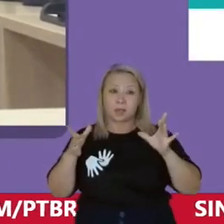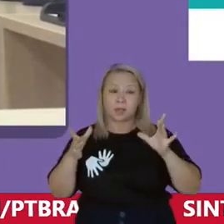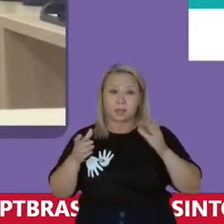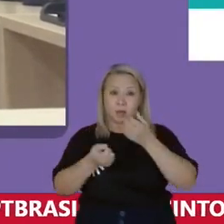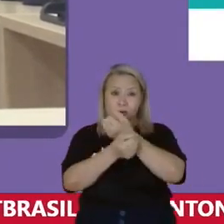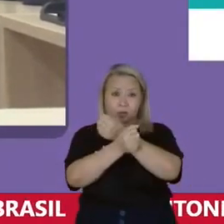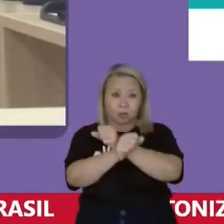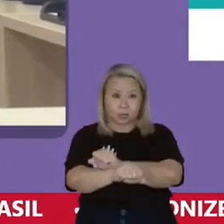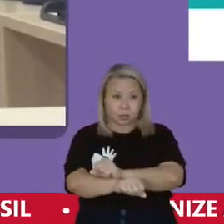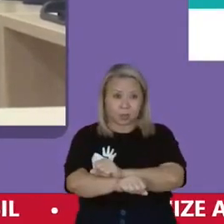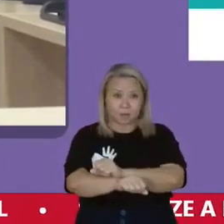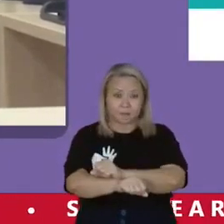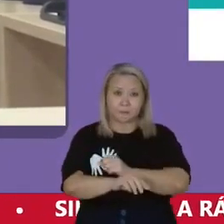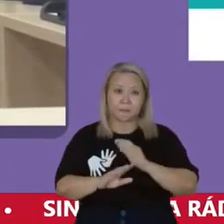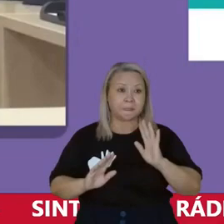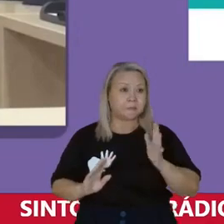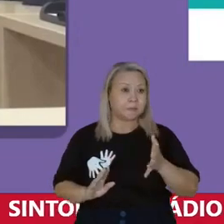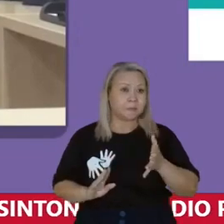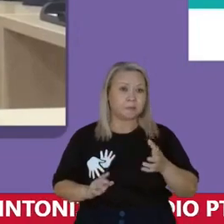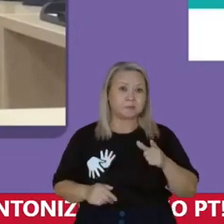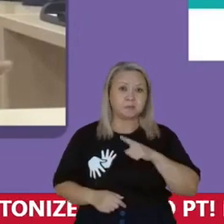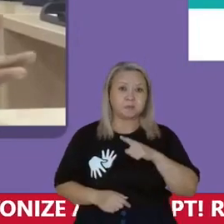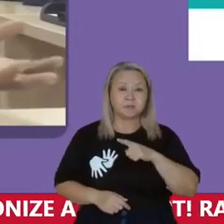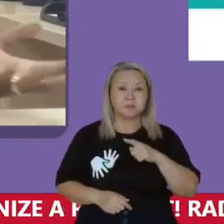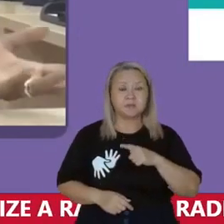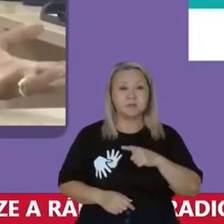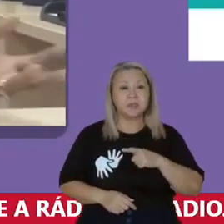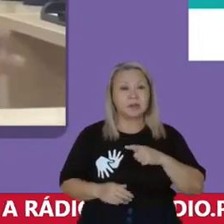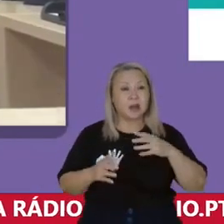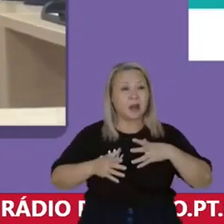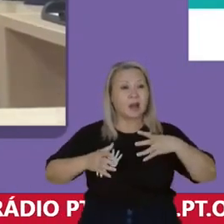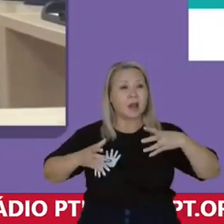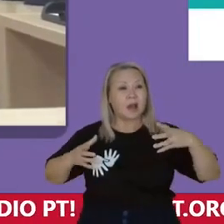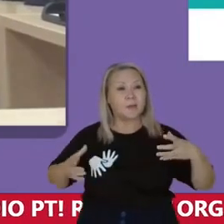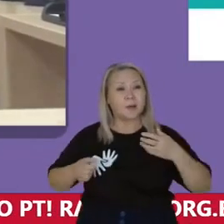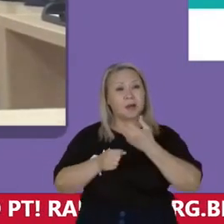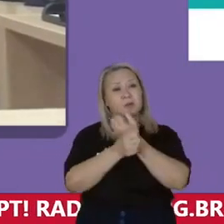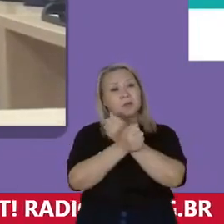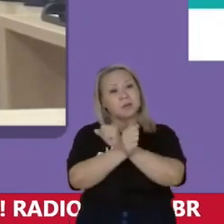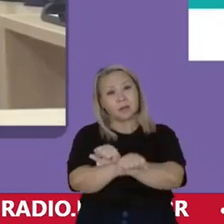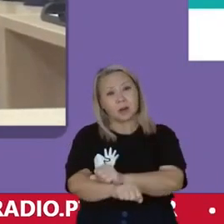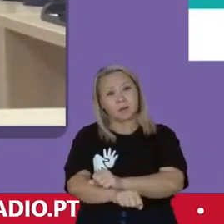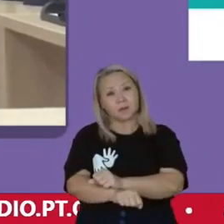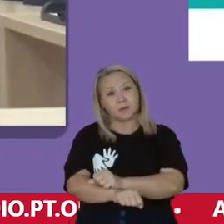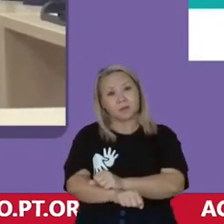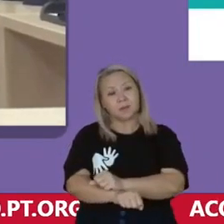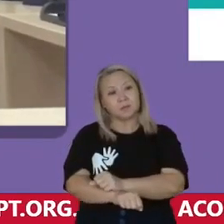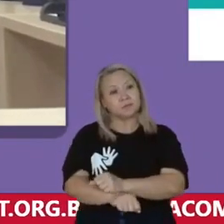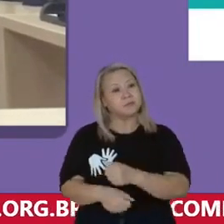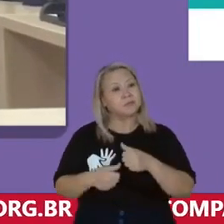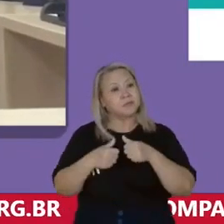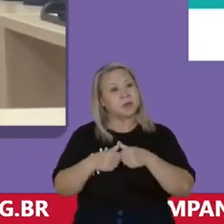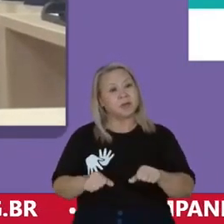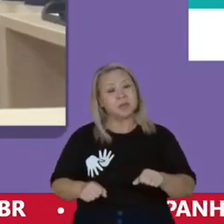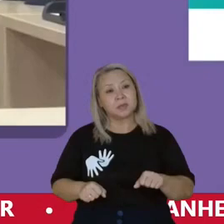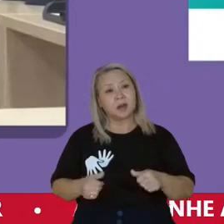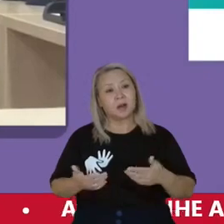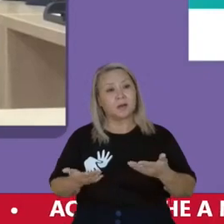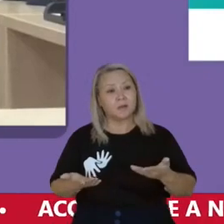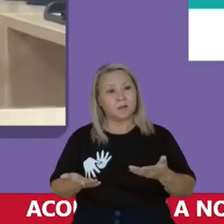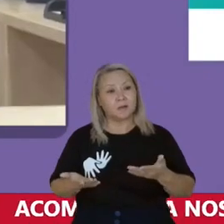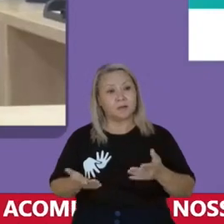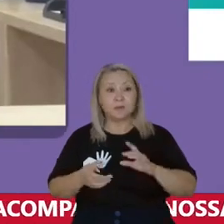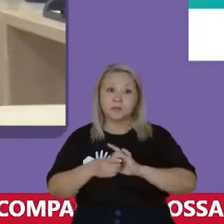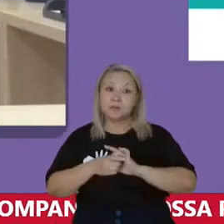escravos Já tinham, a maioria dos escravos Já estavam praticamente